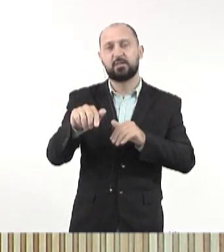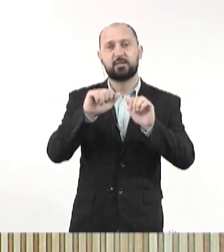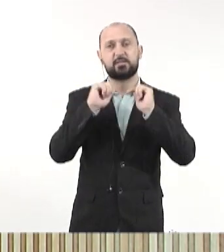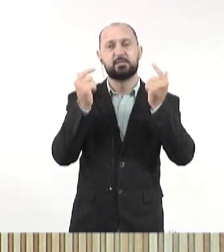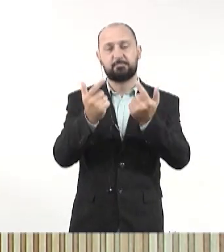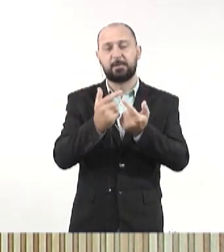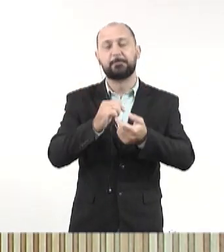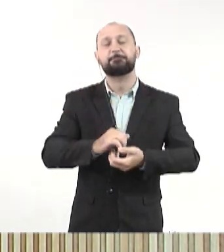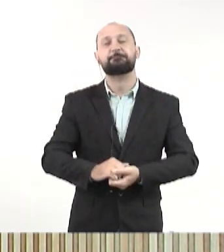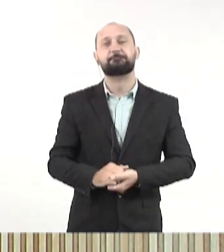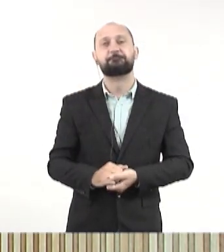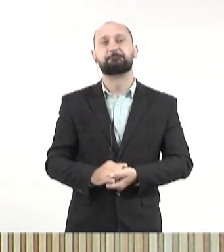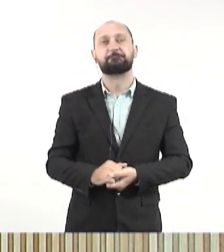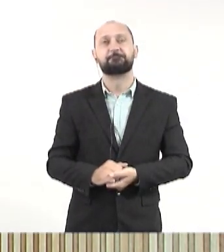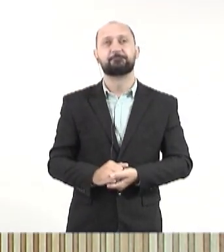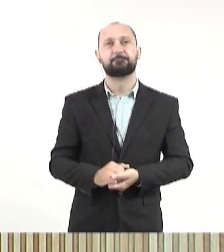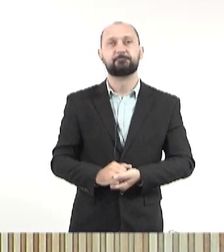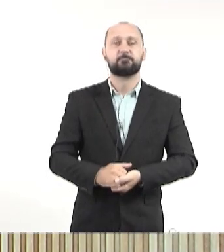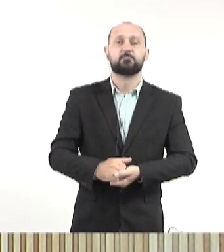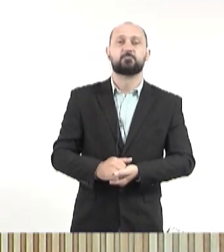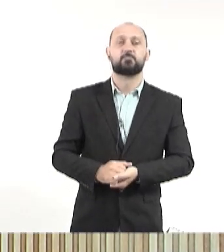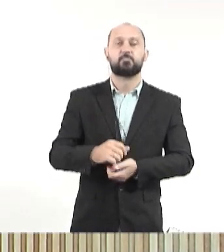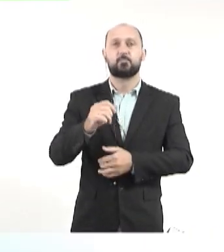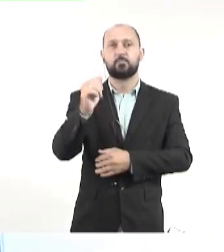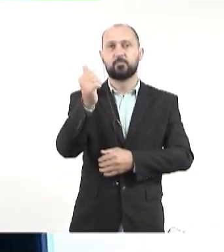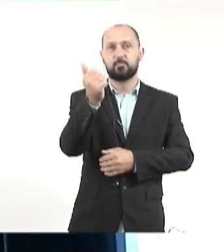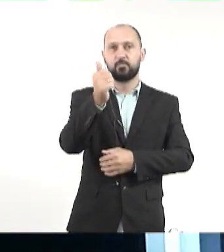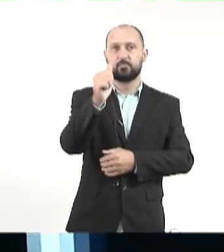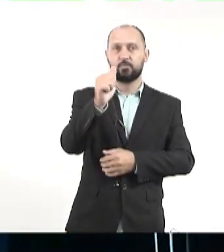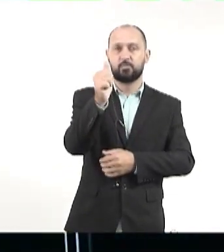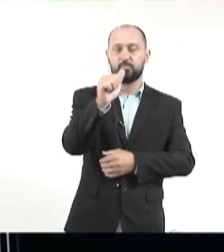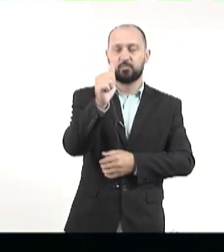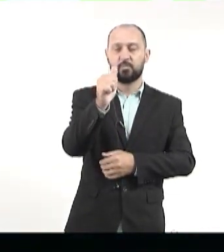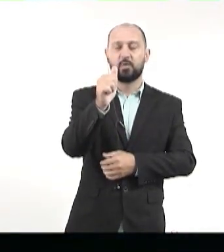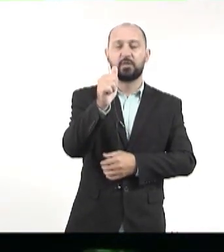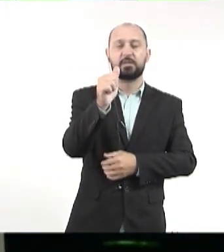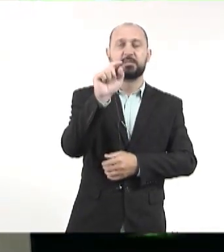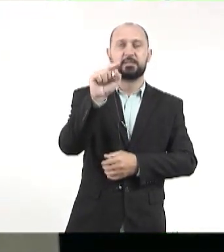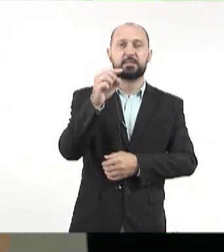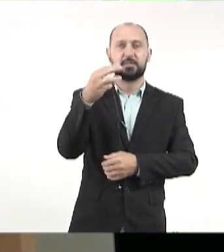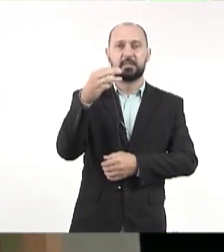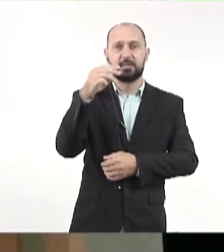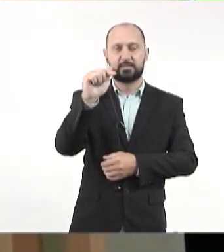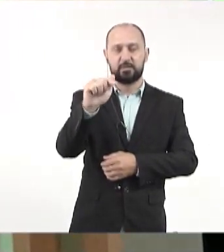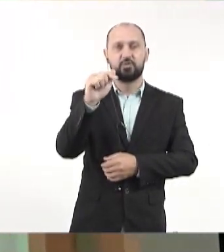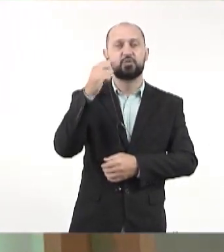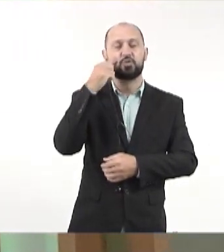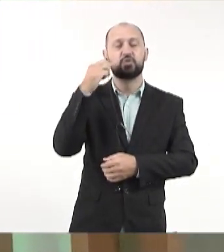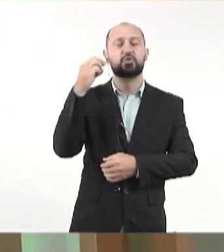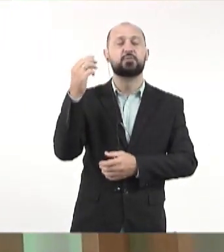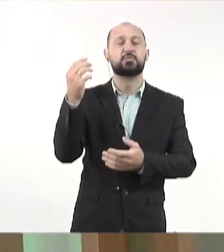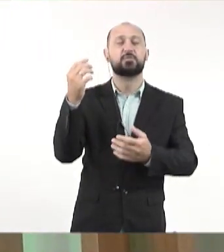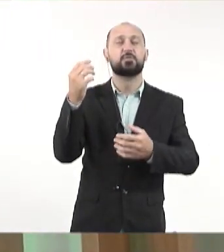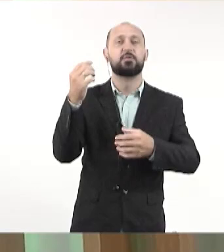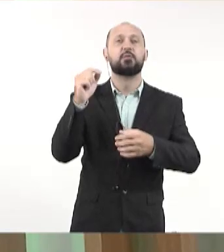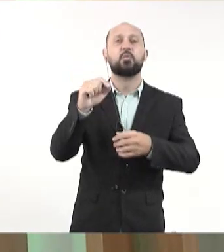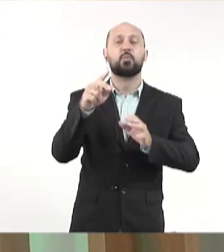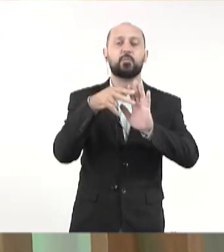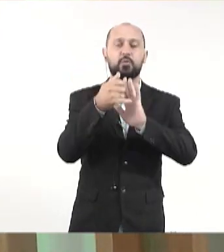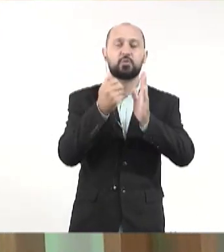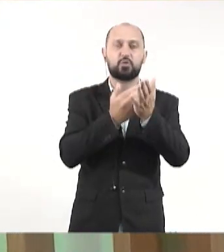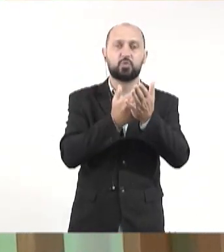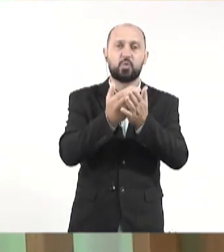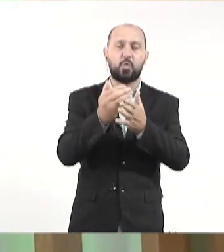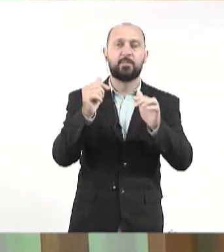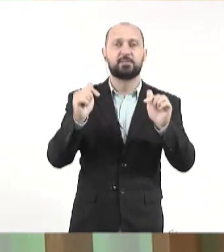aqui na Assembleia Legislativa. 11 horas e 37 minutos, em Mato Grosso do Sul, a gente fala agora sobre um projeto de lei que